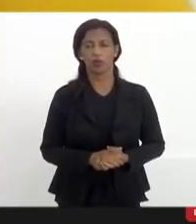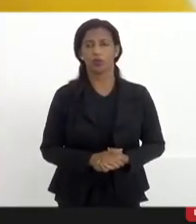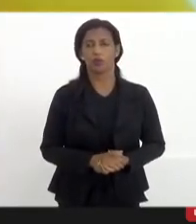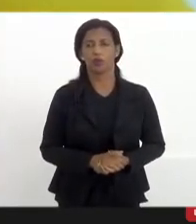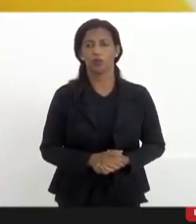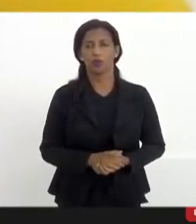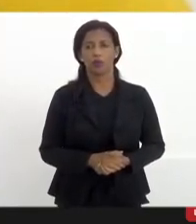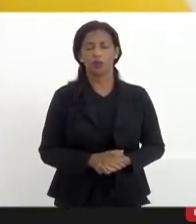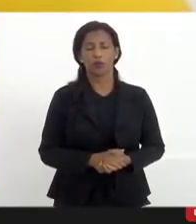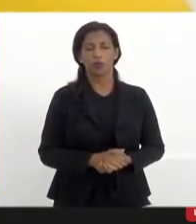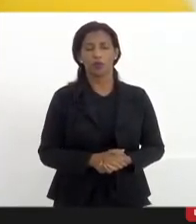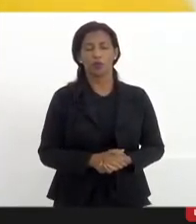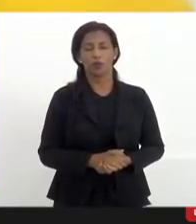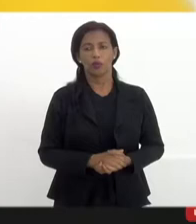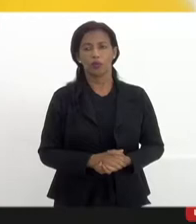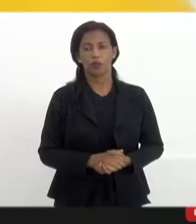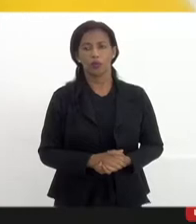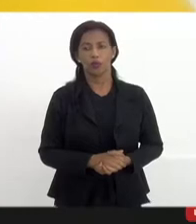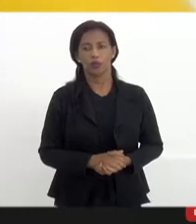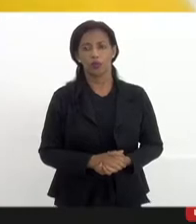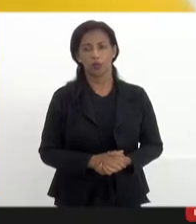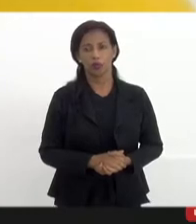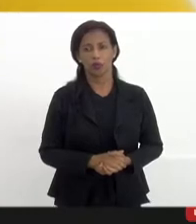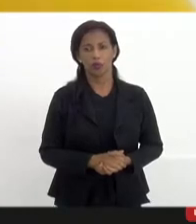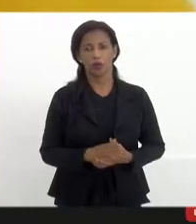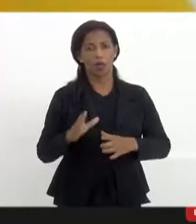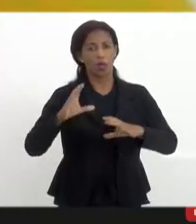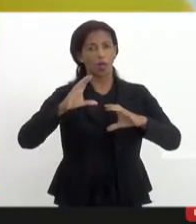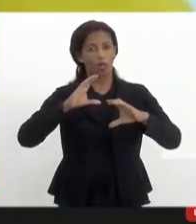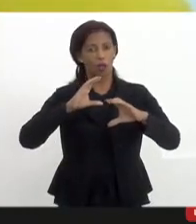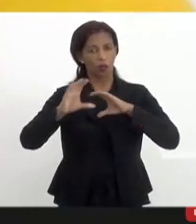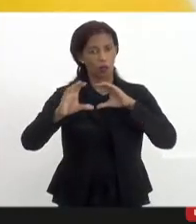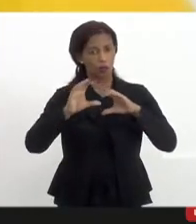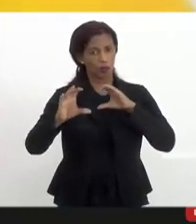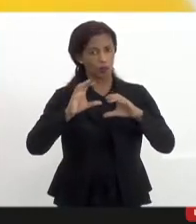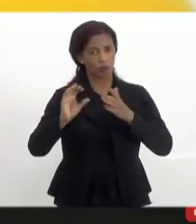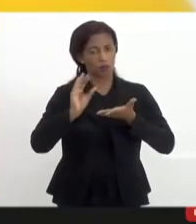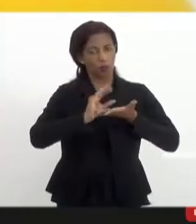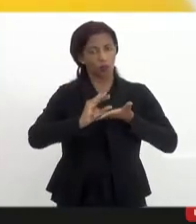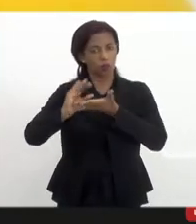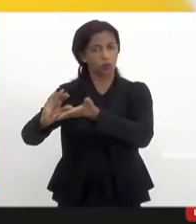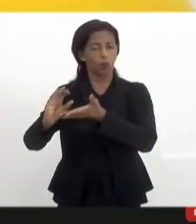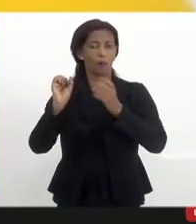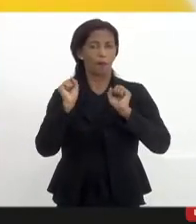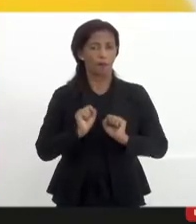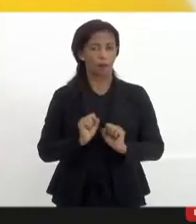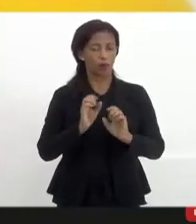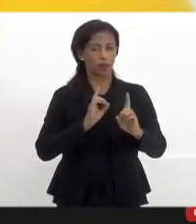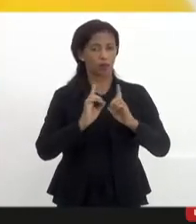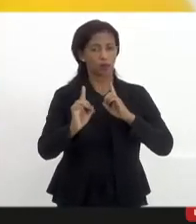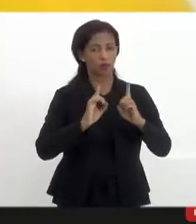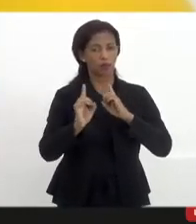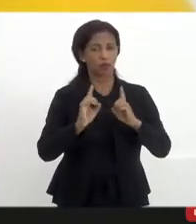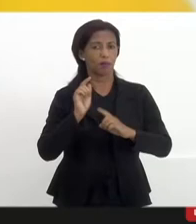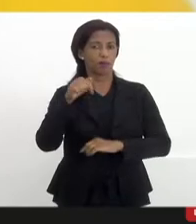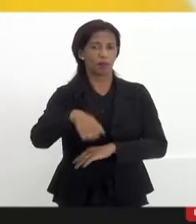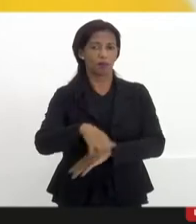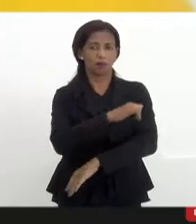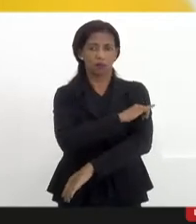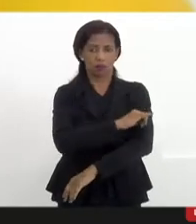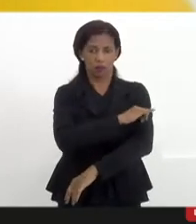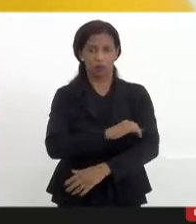do fundo da comunicação para que a gente possa debater a sua destinação aqui no Rio